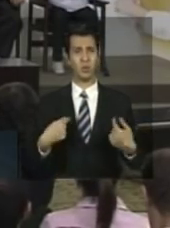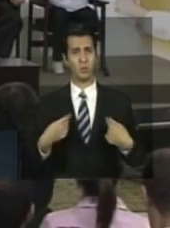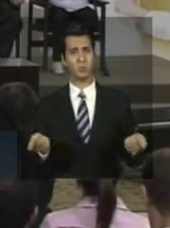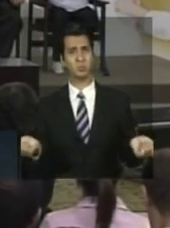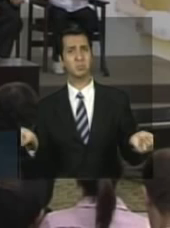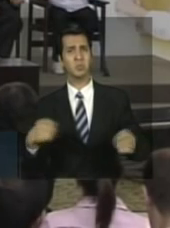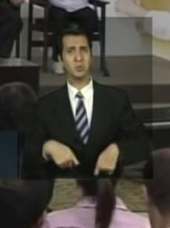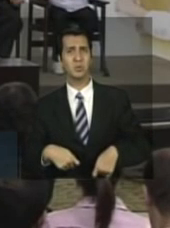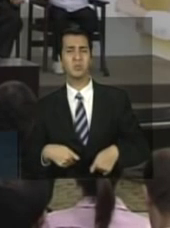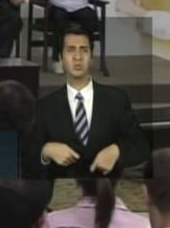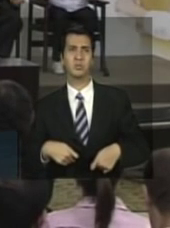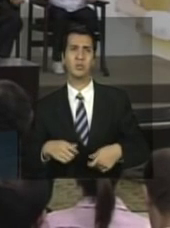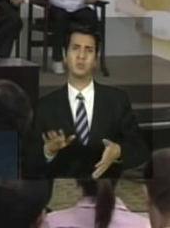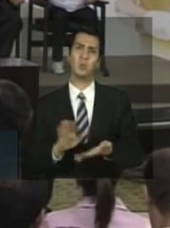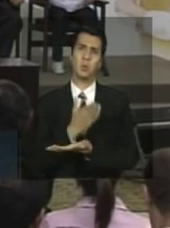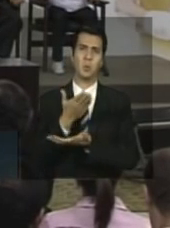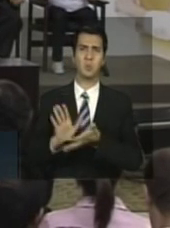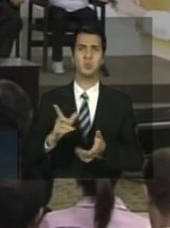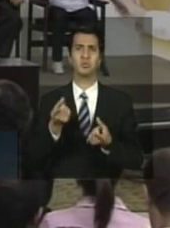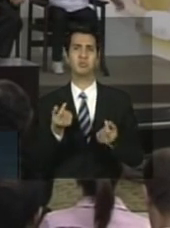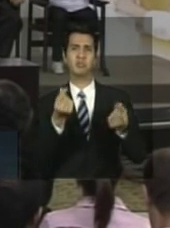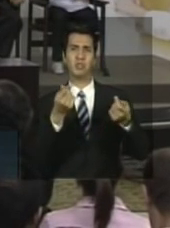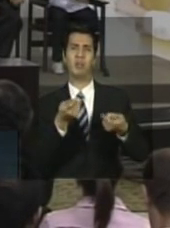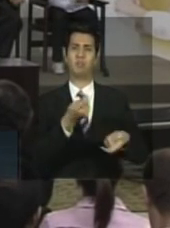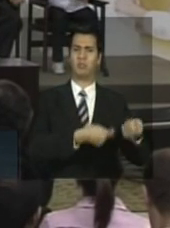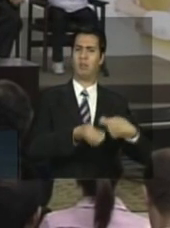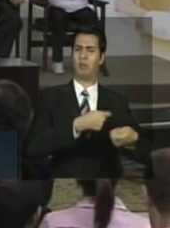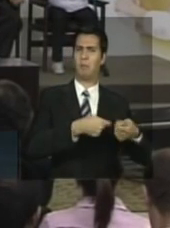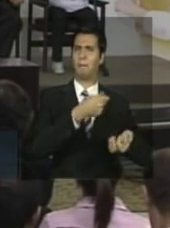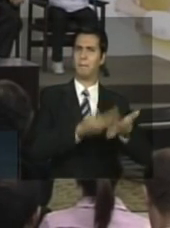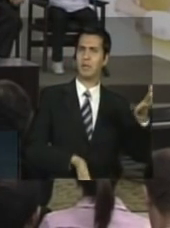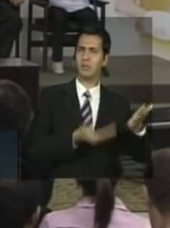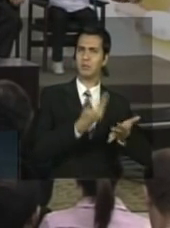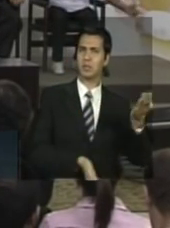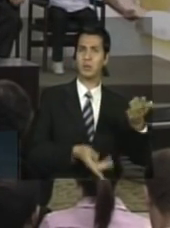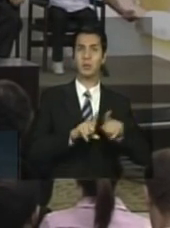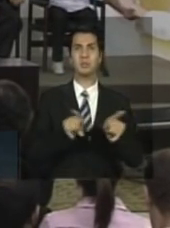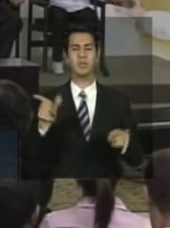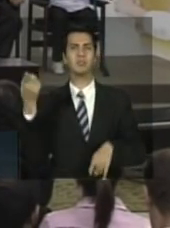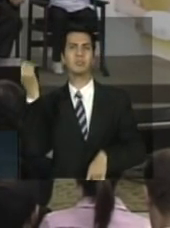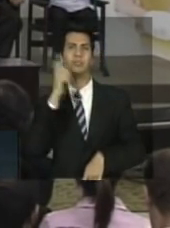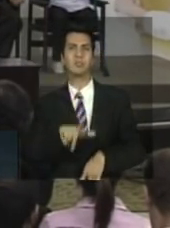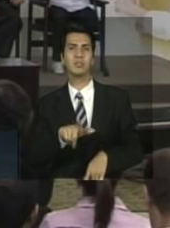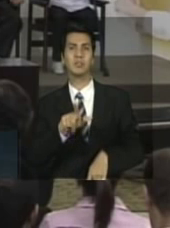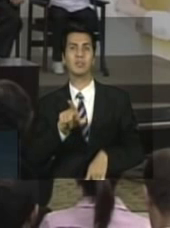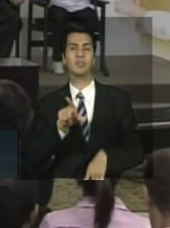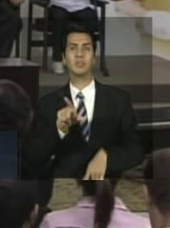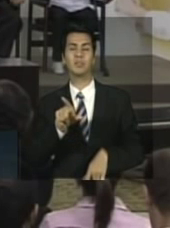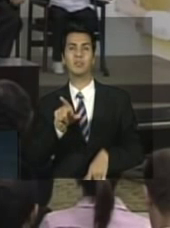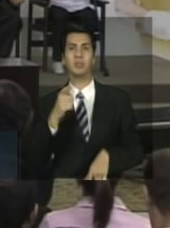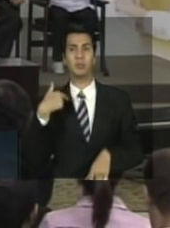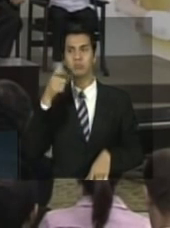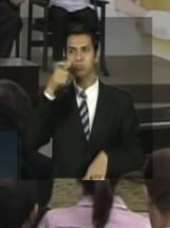talvez tenha perdido alguns trocados no passado troco, mas ganhei naquela